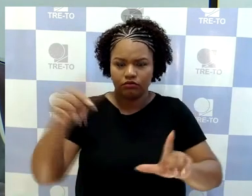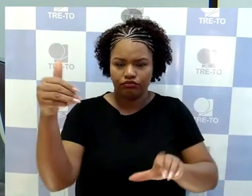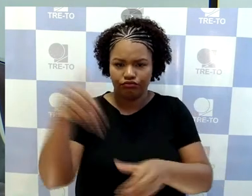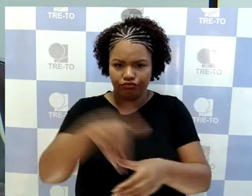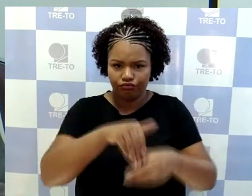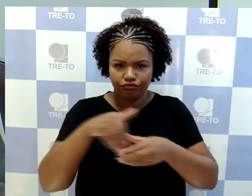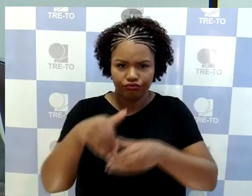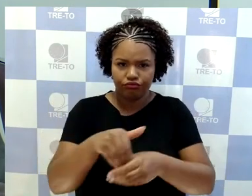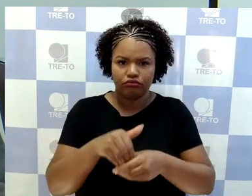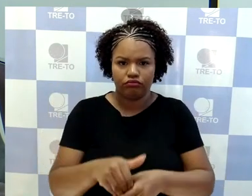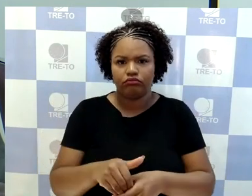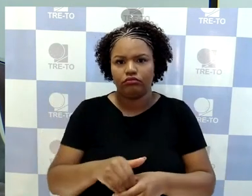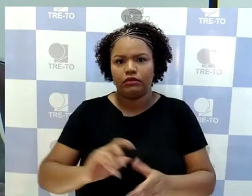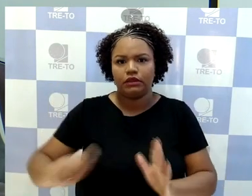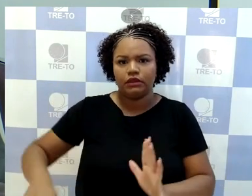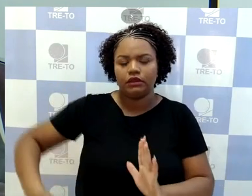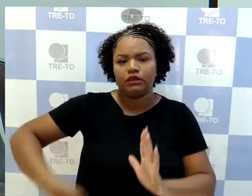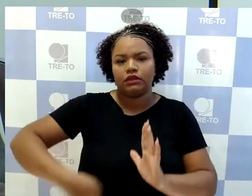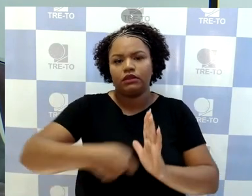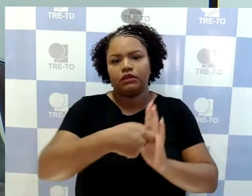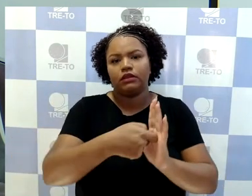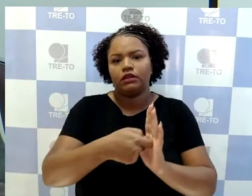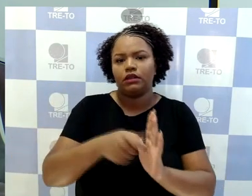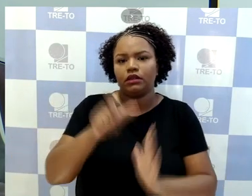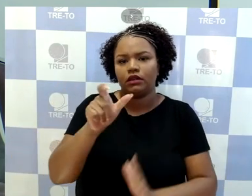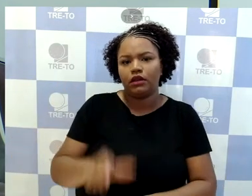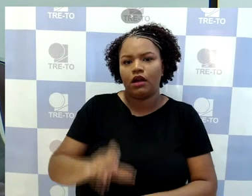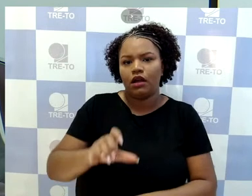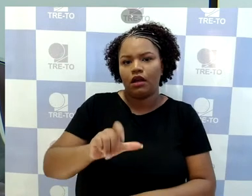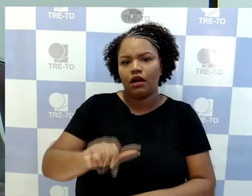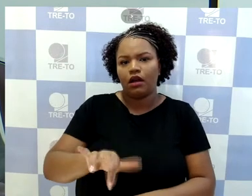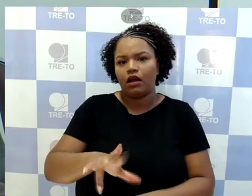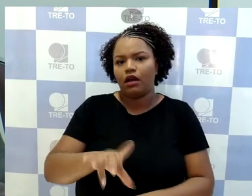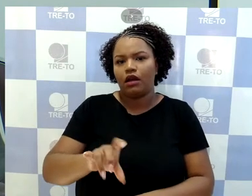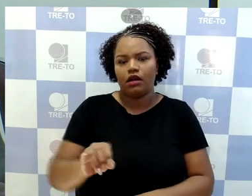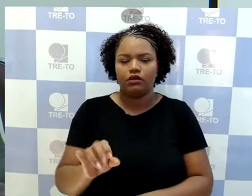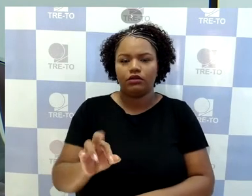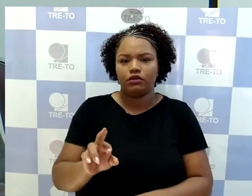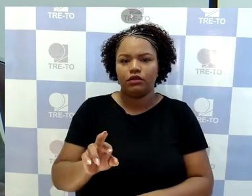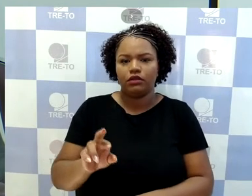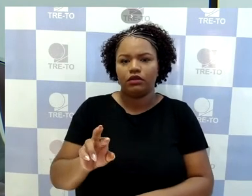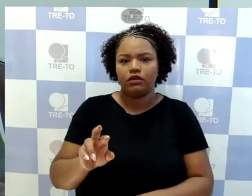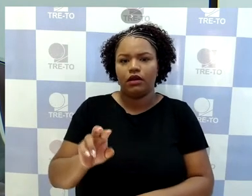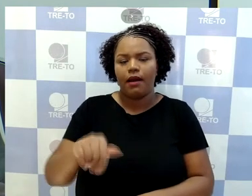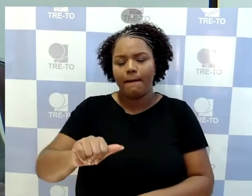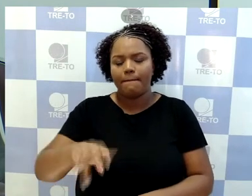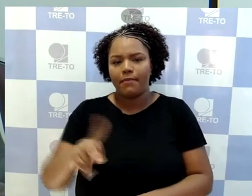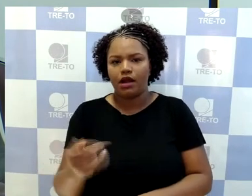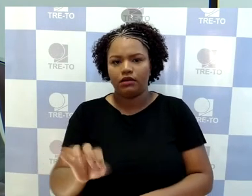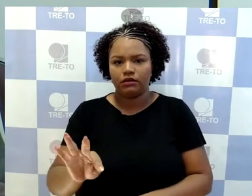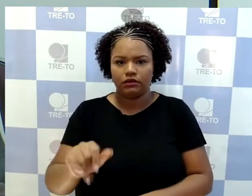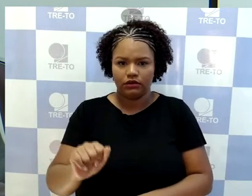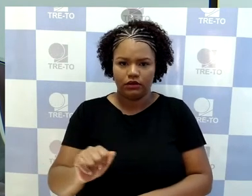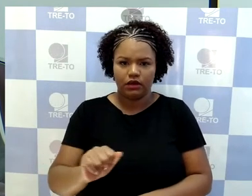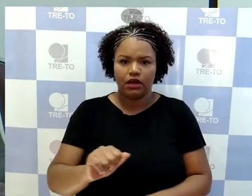Recorrente Carlos Henrique Franco Amasta, e Recorrida Palmas Só Melhora.